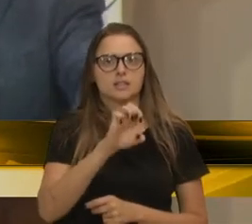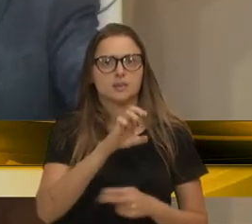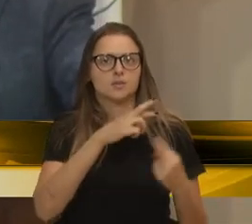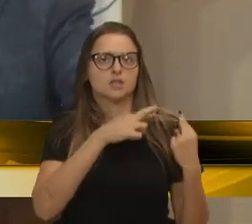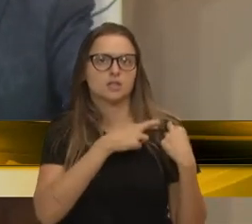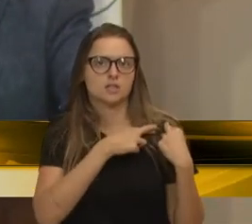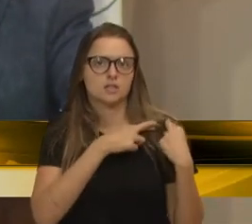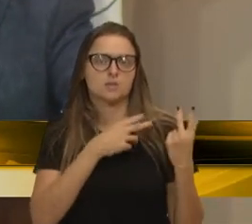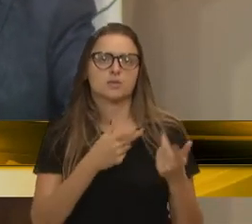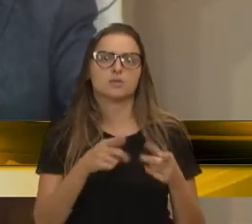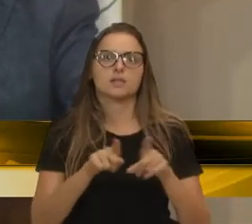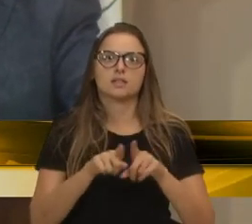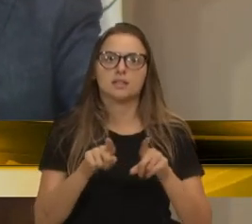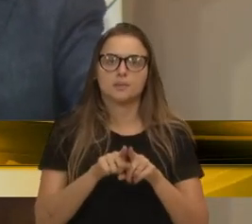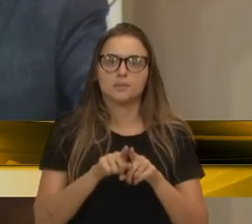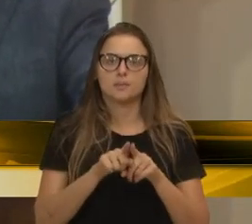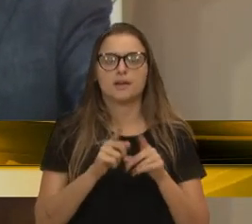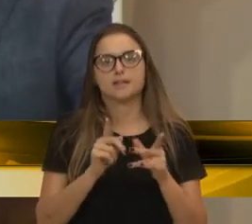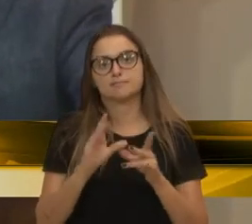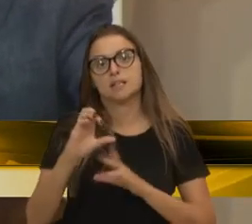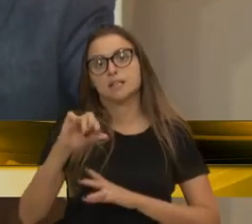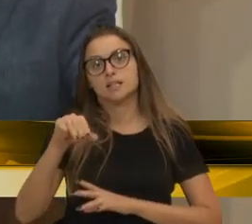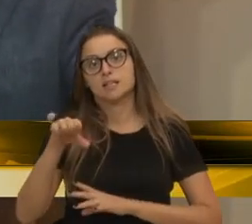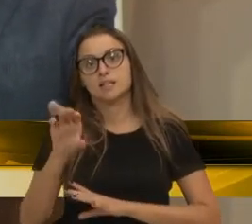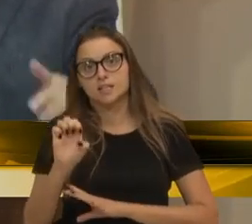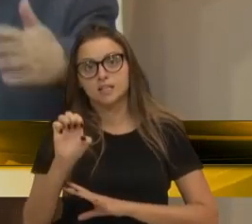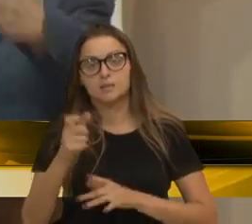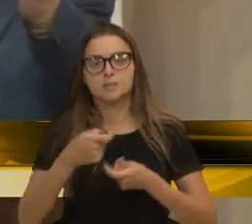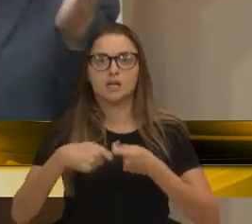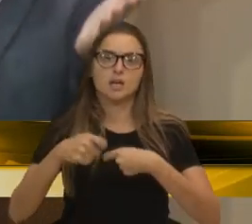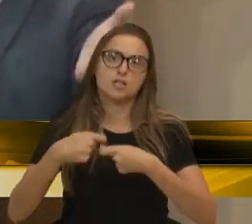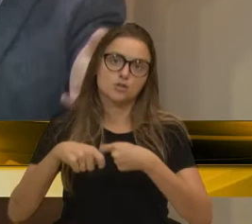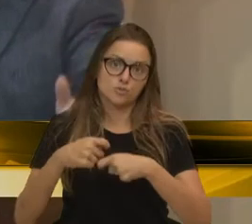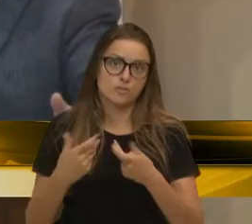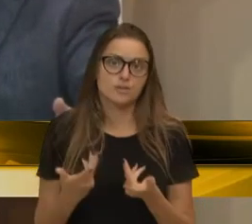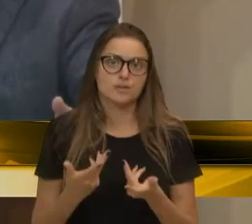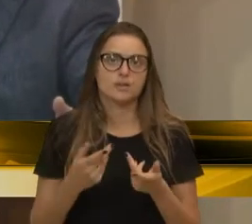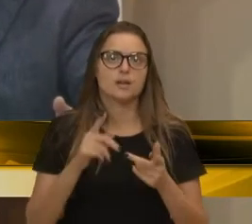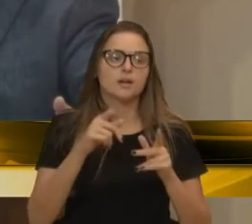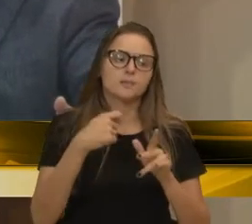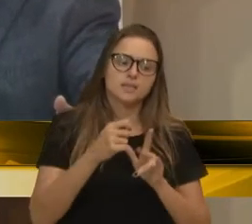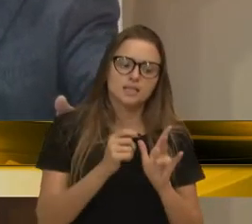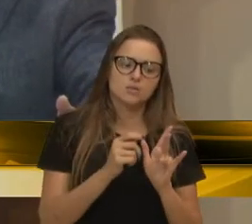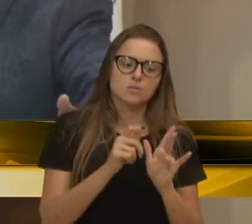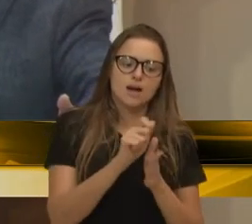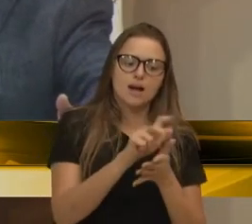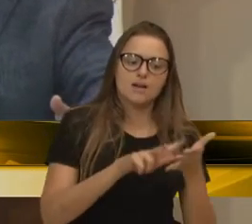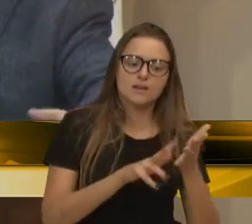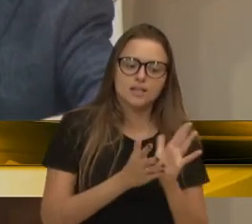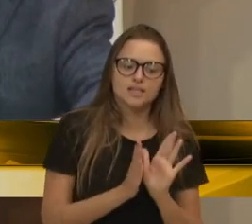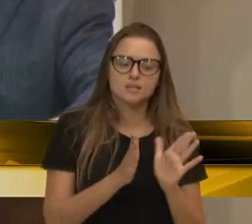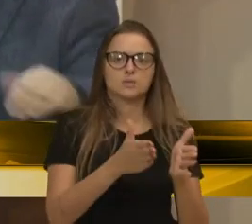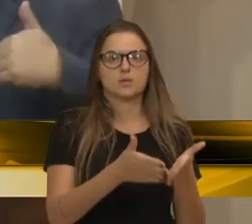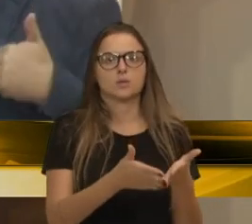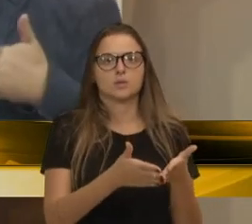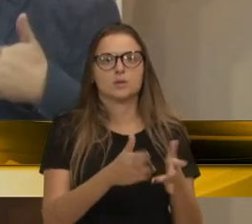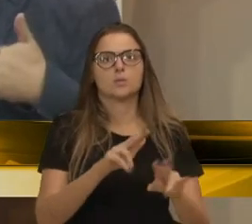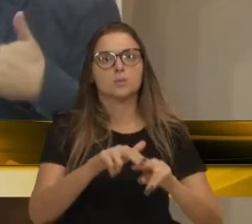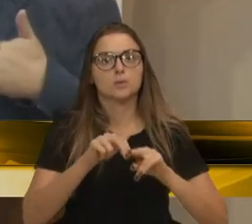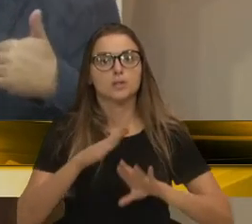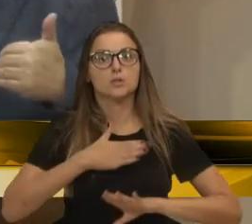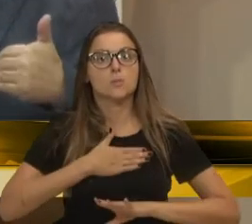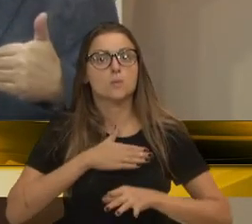e infração político-administrativa. Isso depende de uma análise, de uma comissão. Então, nesse sentido, é que o meu